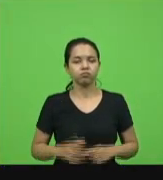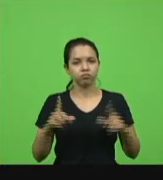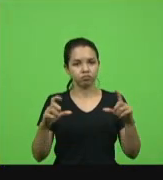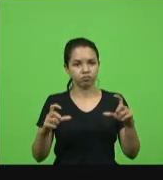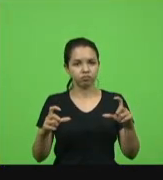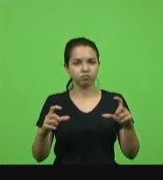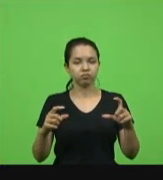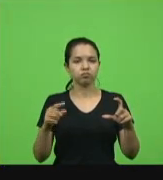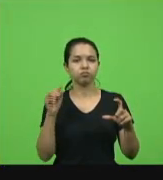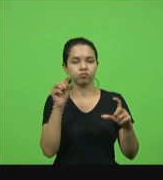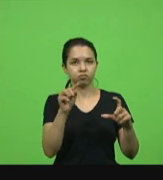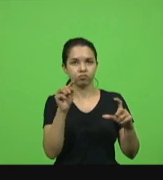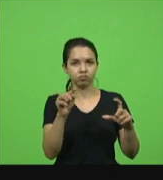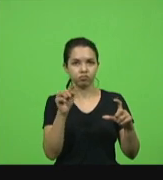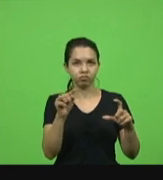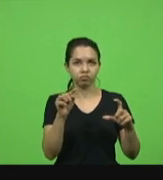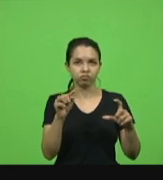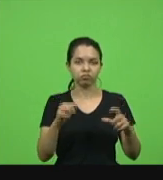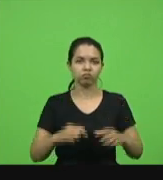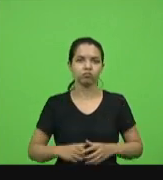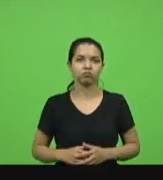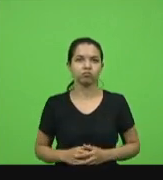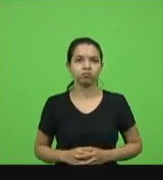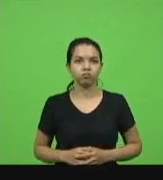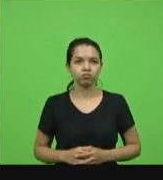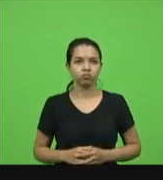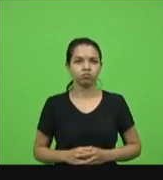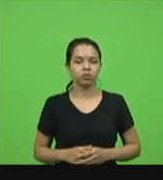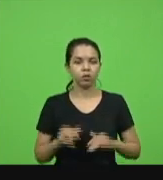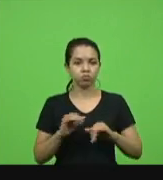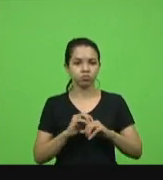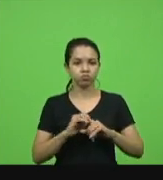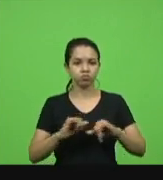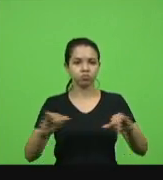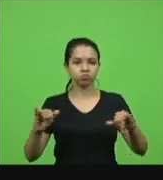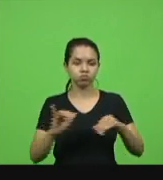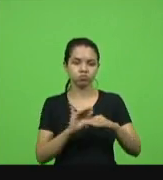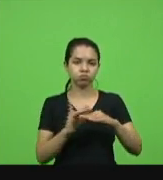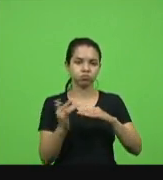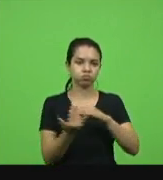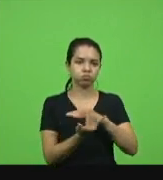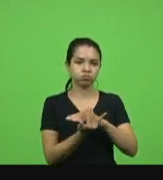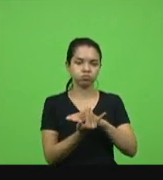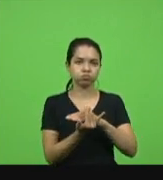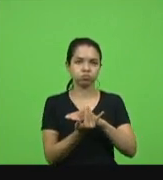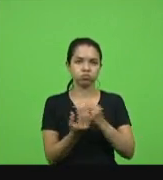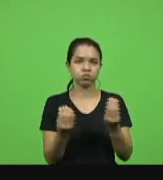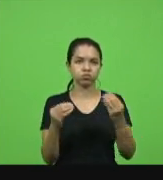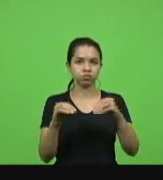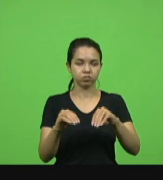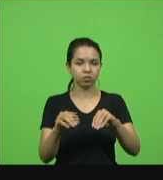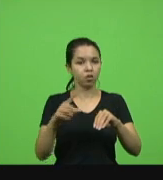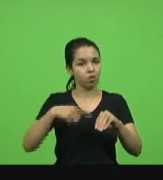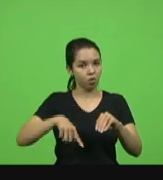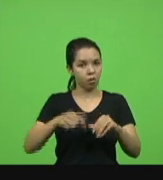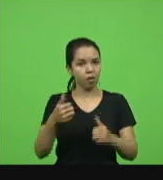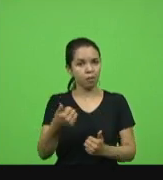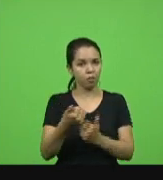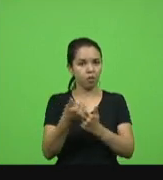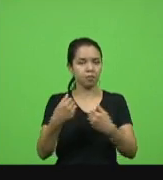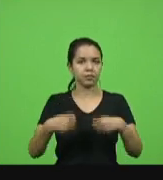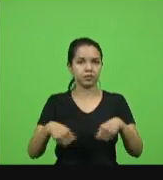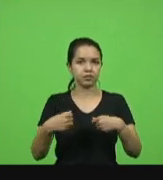publicou esse quadro aí pelas redes sociais e nós temos que apoiar nenhuma